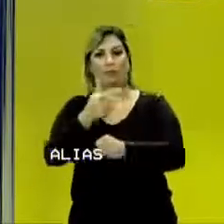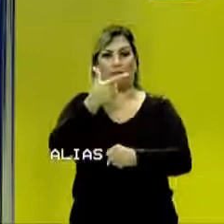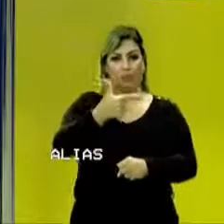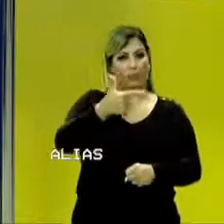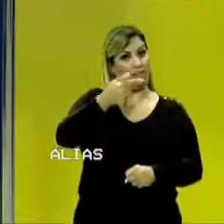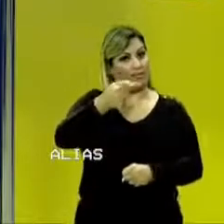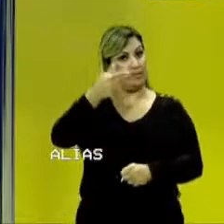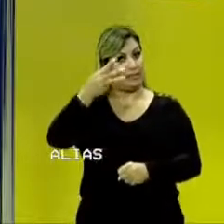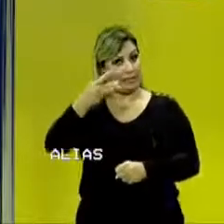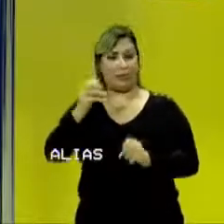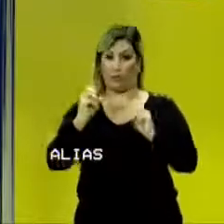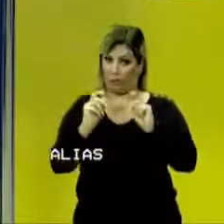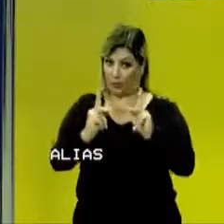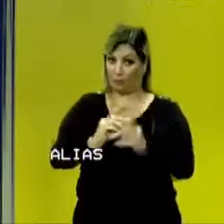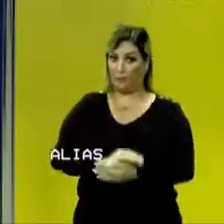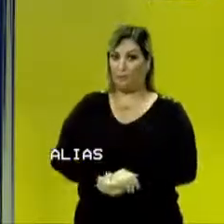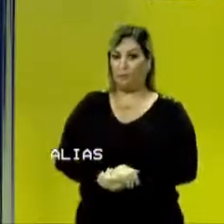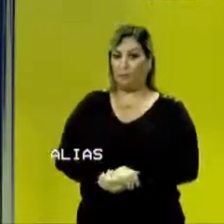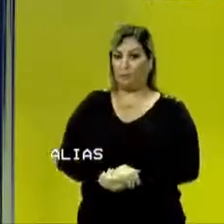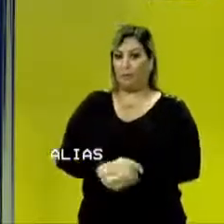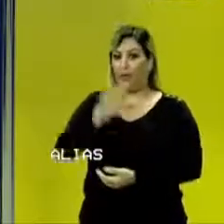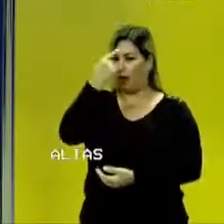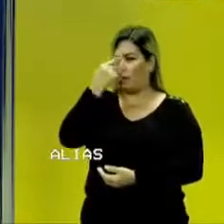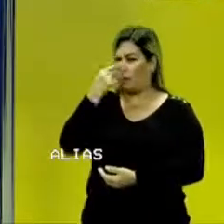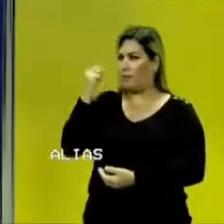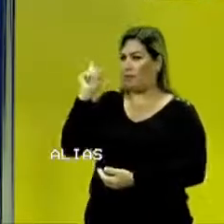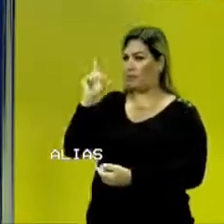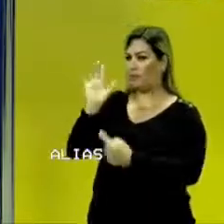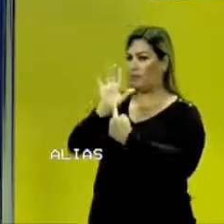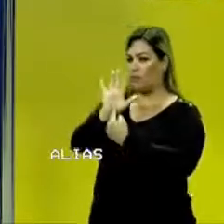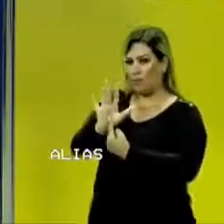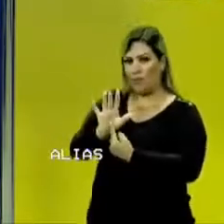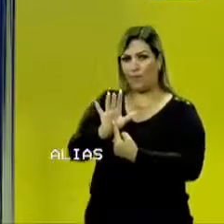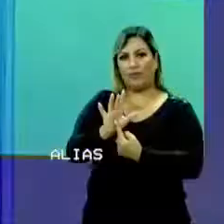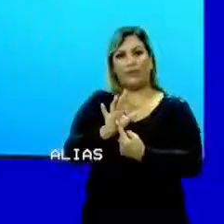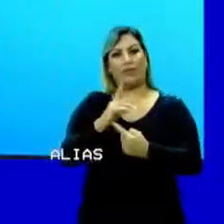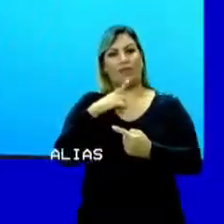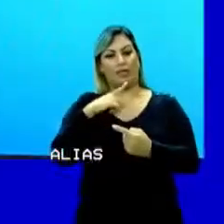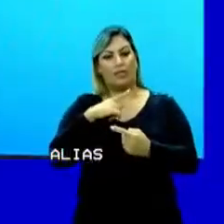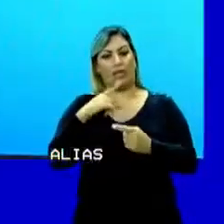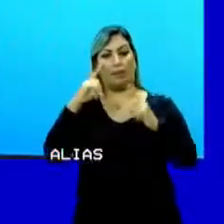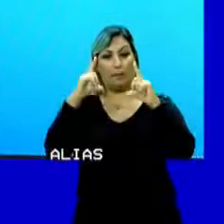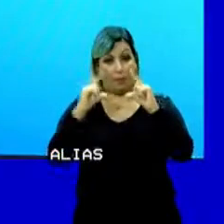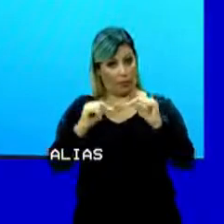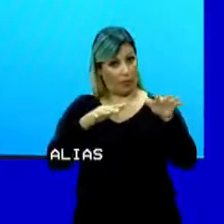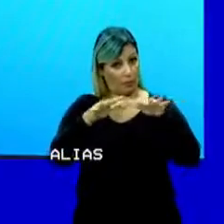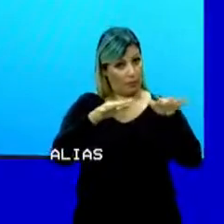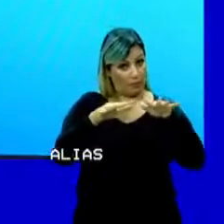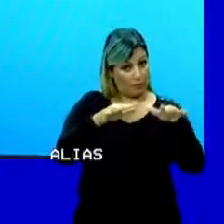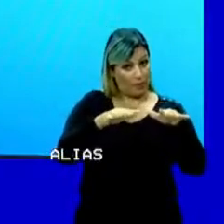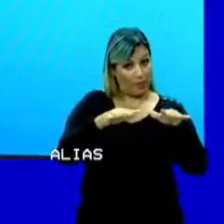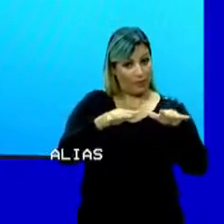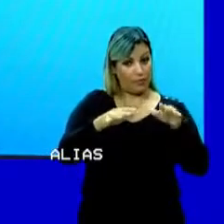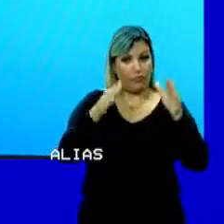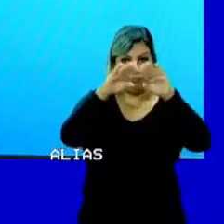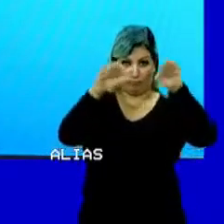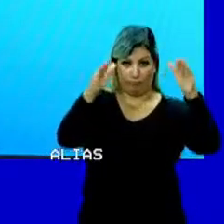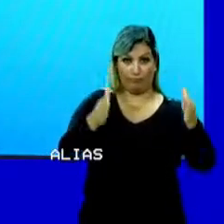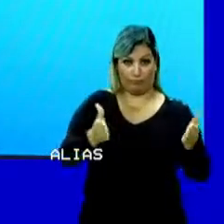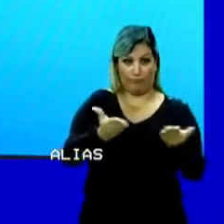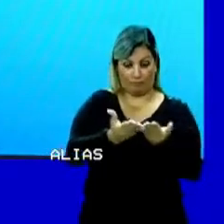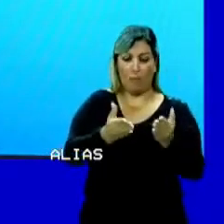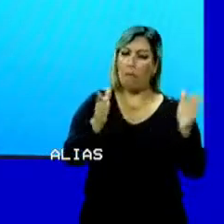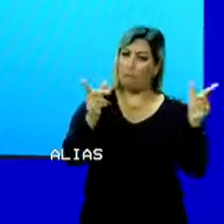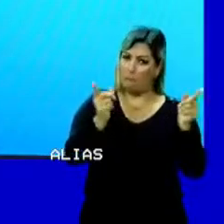273, para vocês, tá? A figura mostra aqui, ó, que o corpo de menor agitação molecular, né? Menor agitação dessas